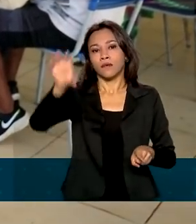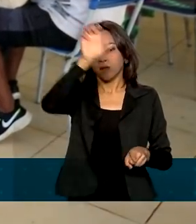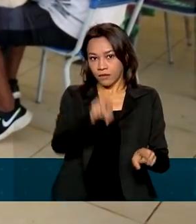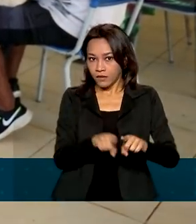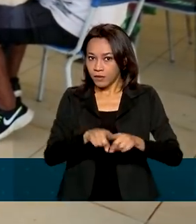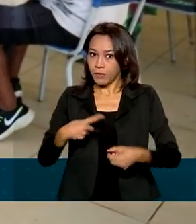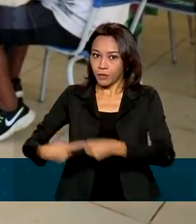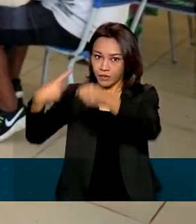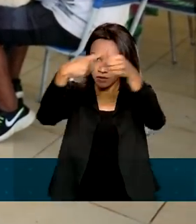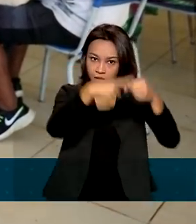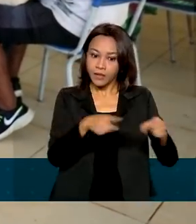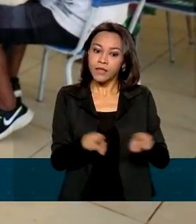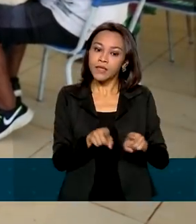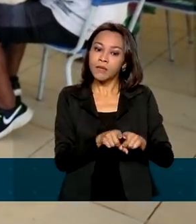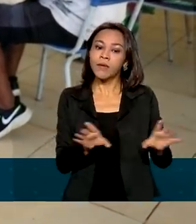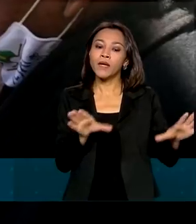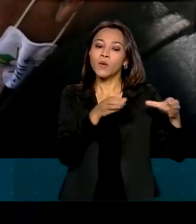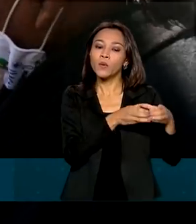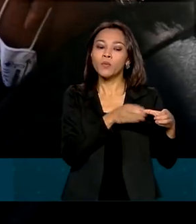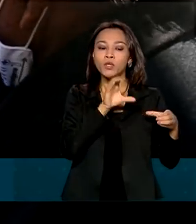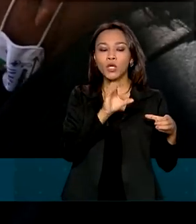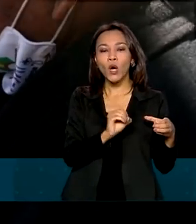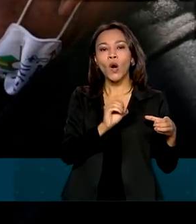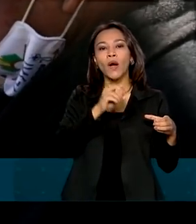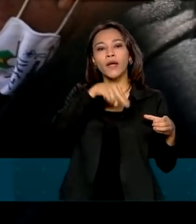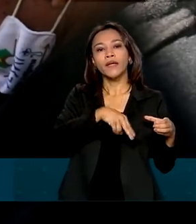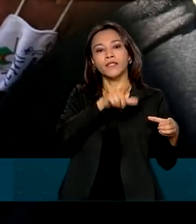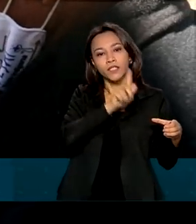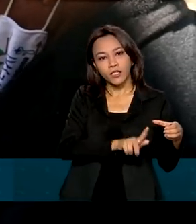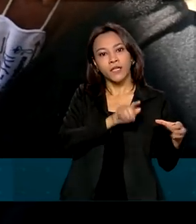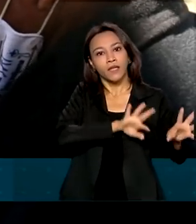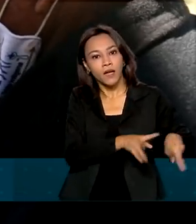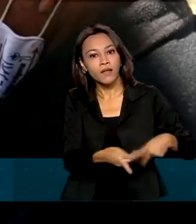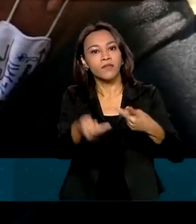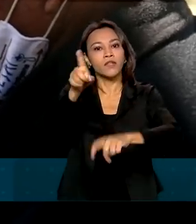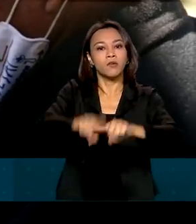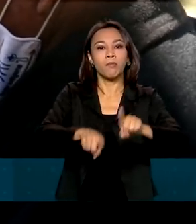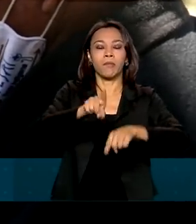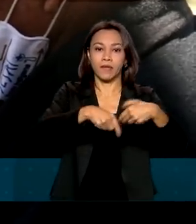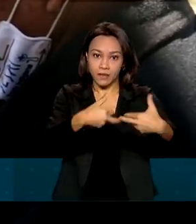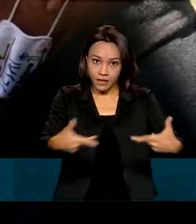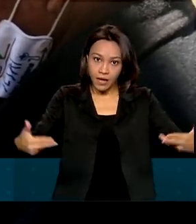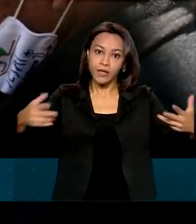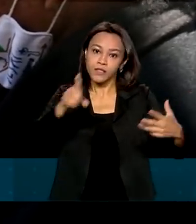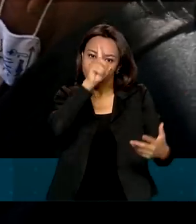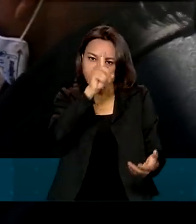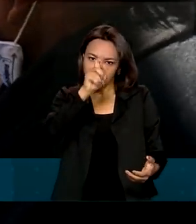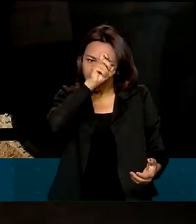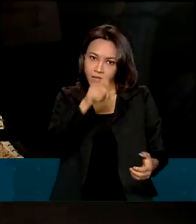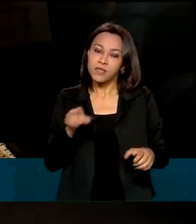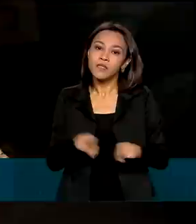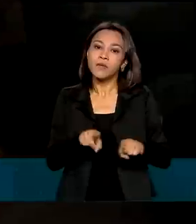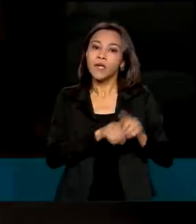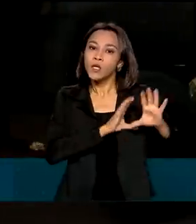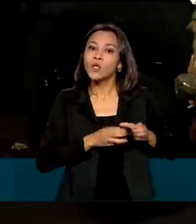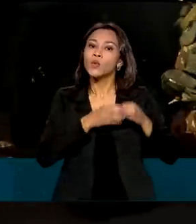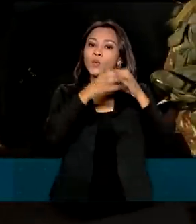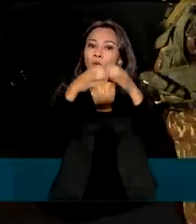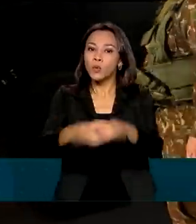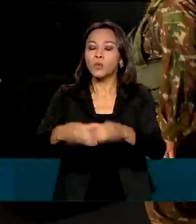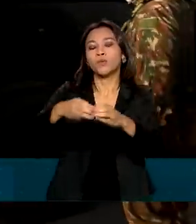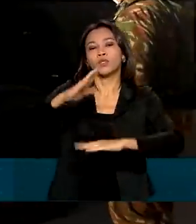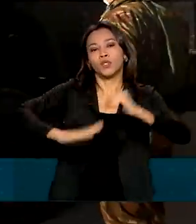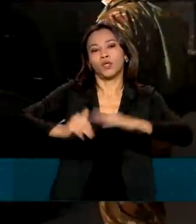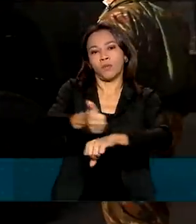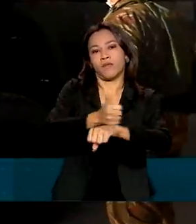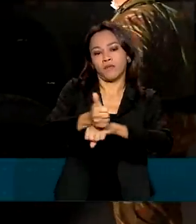e a ONG Doutores da Amazônia, está levando equipamentos hospitalares e especialistas até as aldeias. O mutirão contou com o